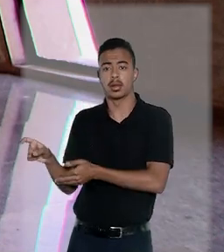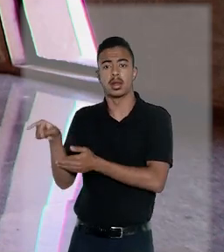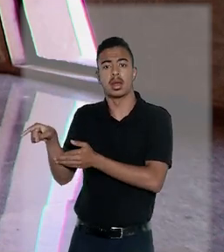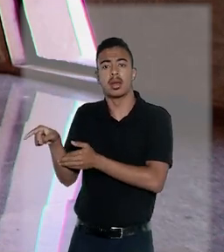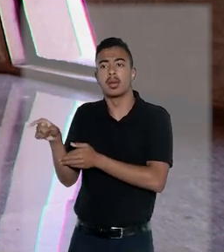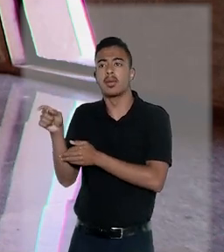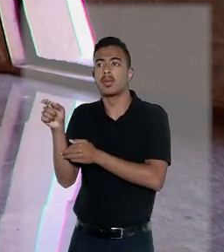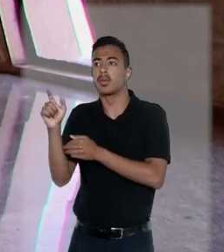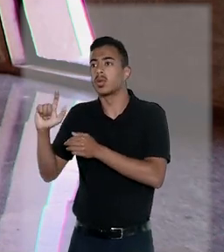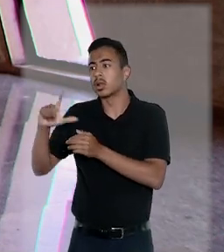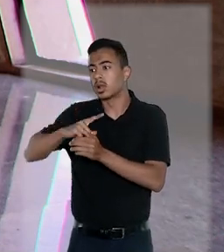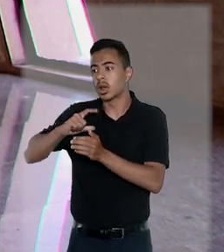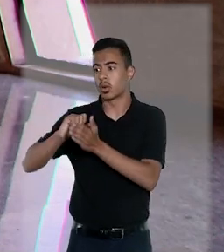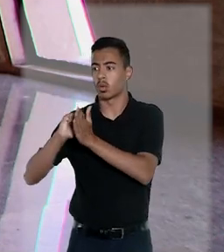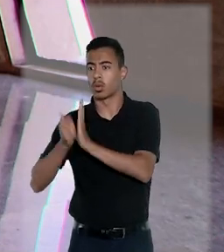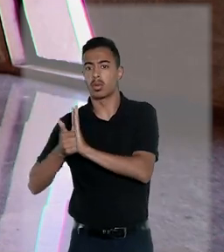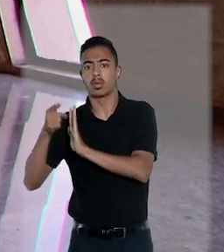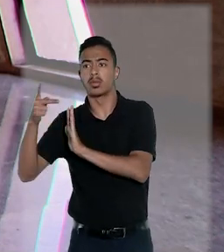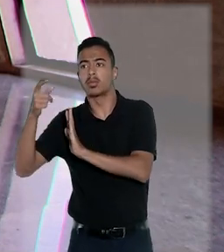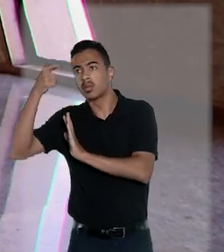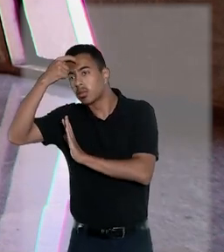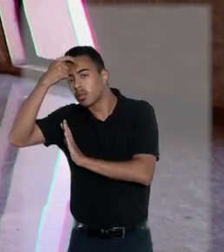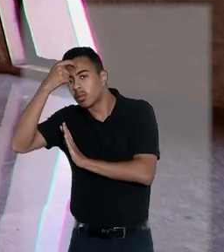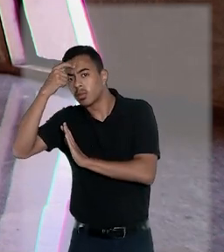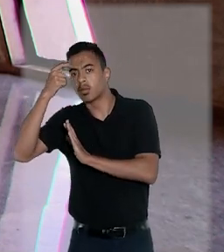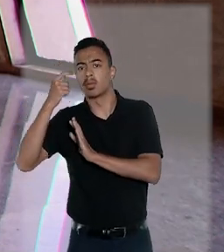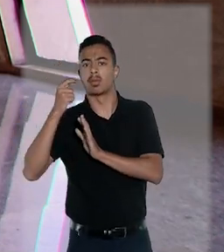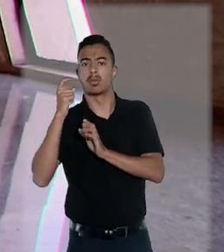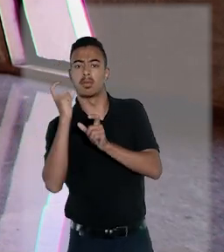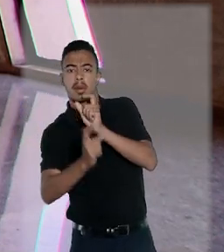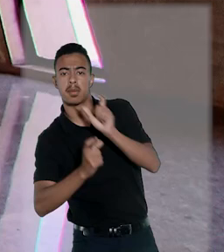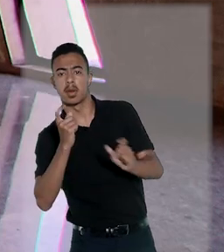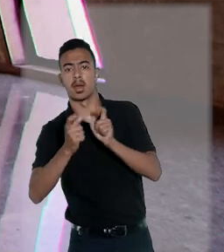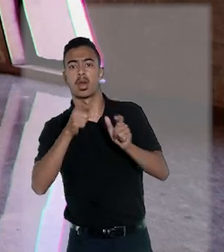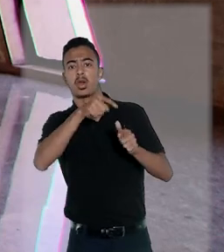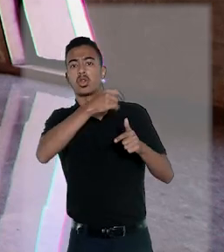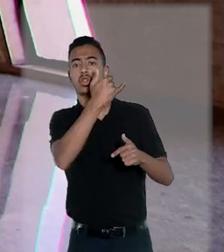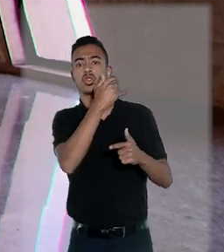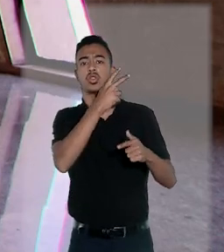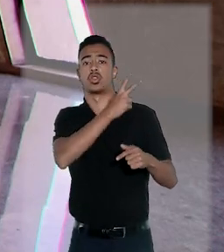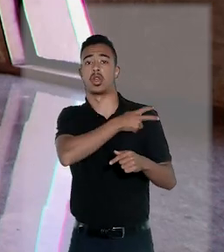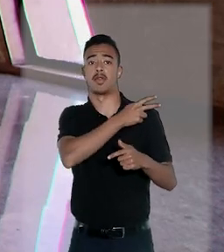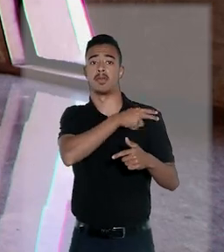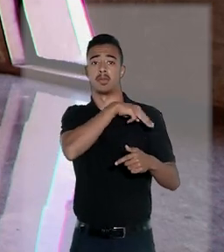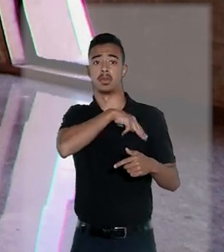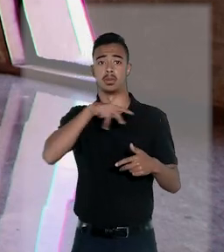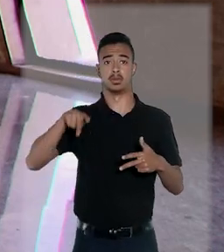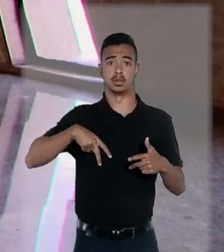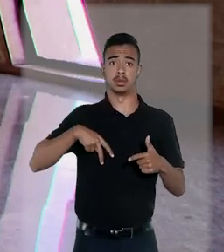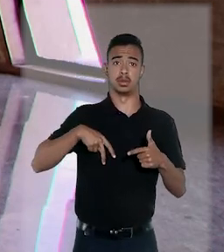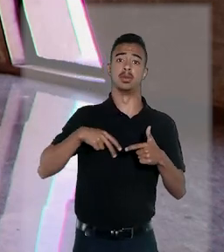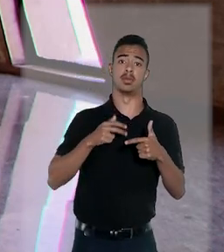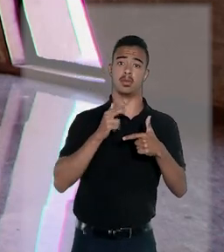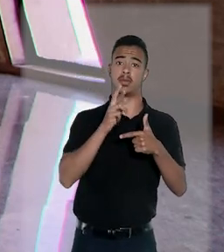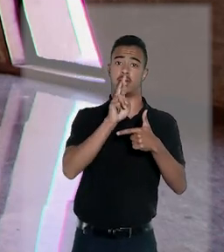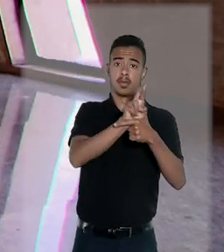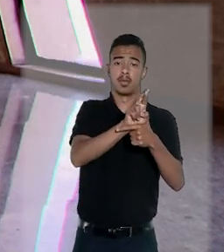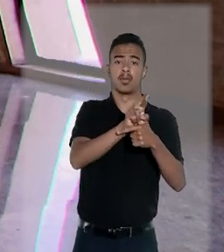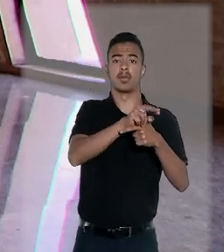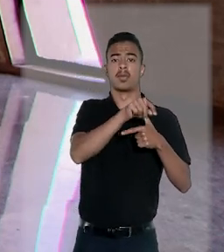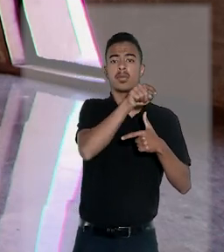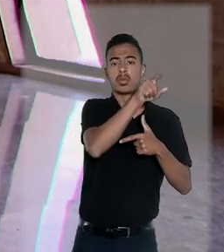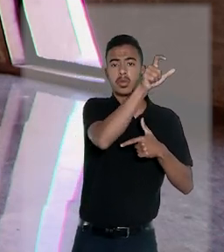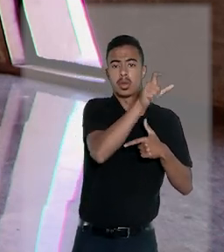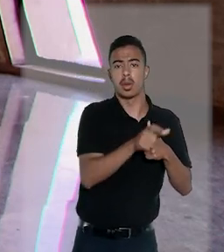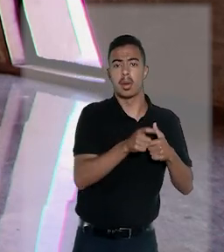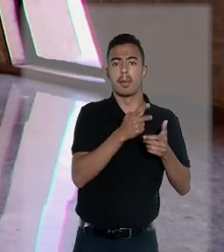em tese a vontade de caluniar, difamar e injuriar ao se referir ao chefe do Ministério Público como cão de guarda,